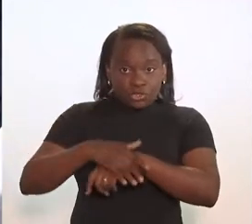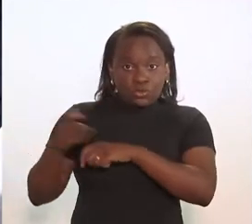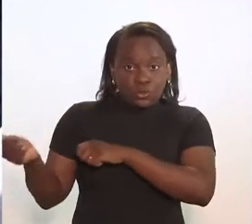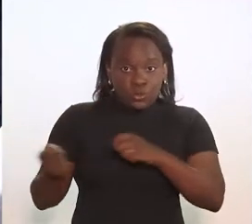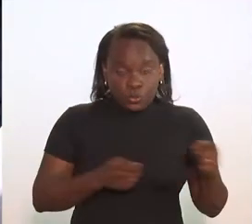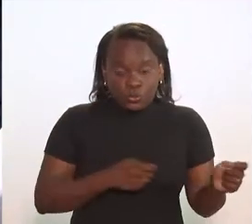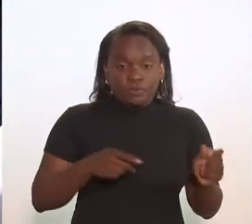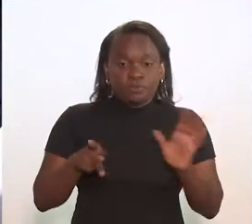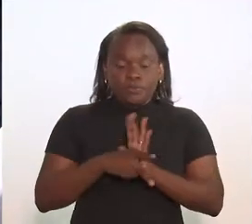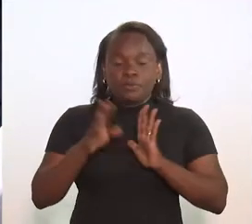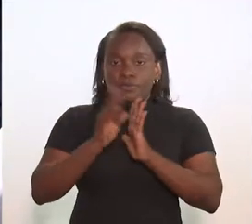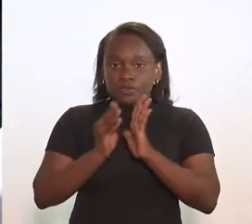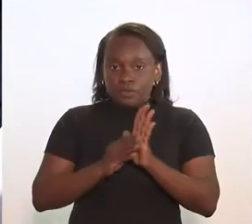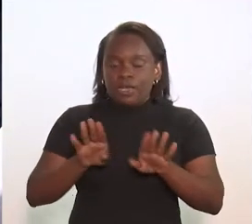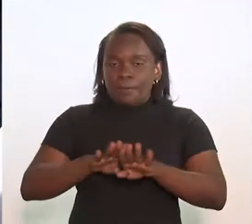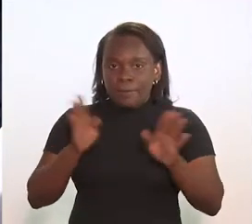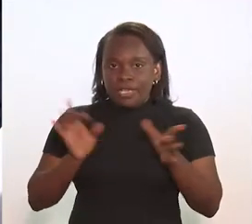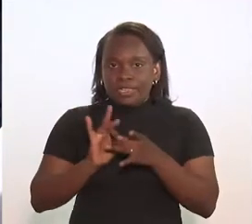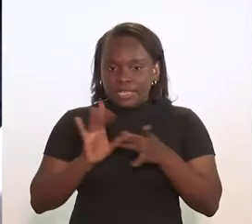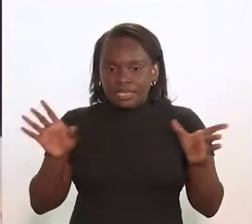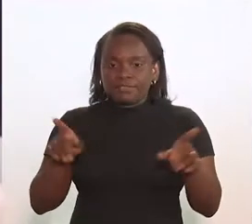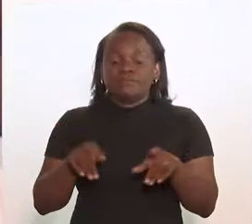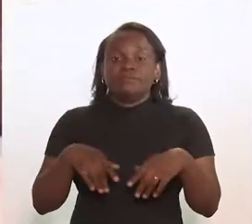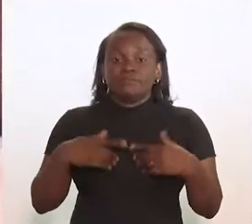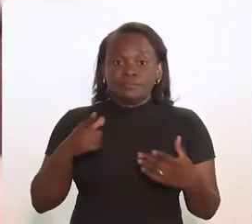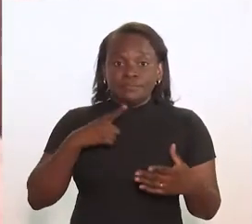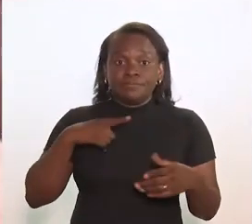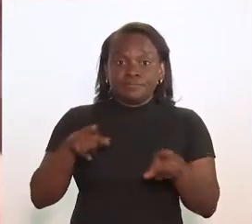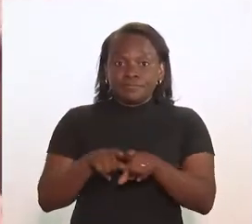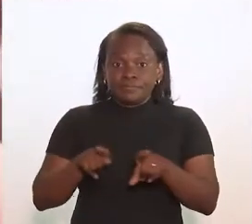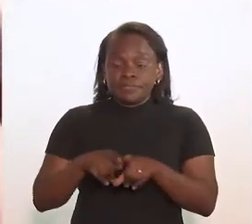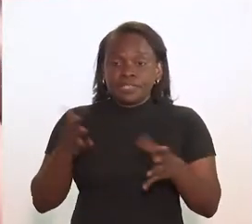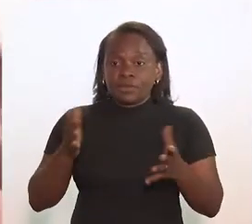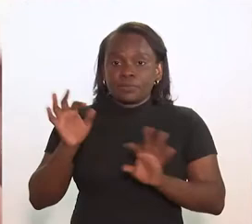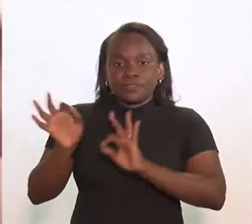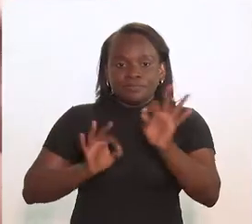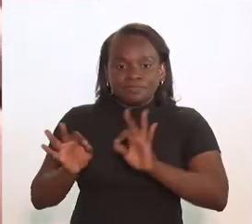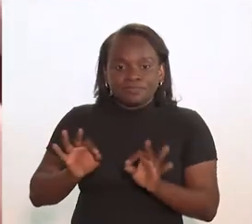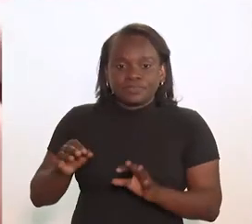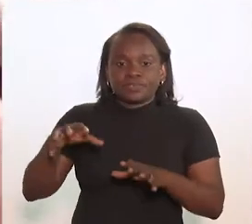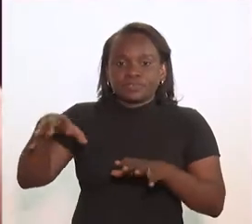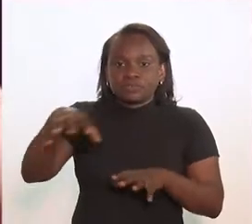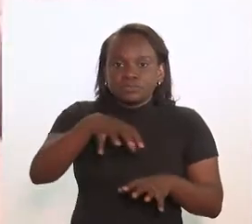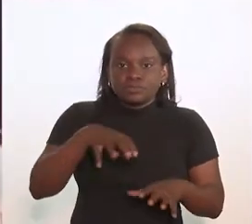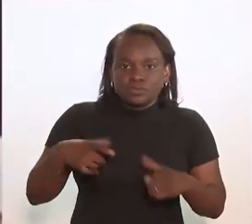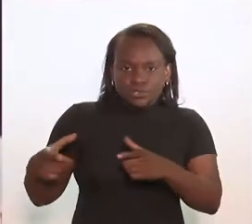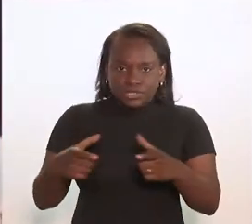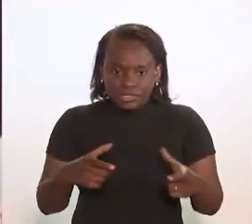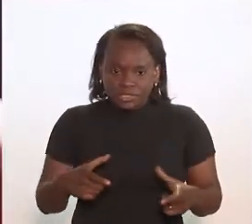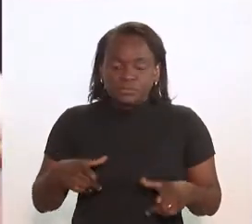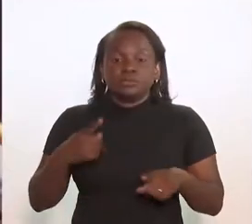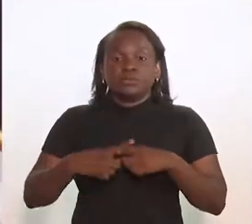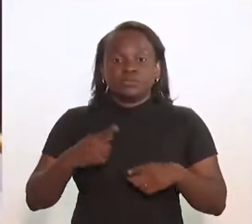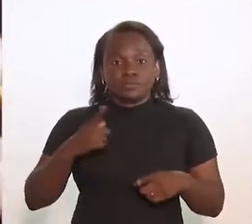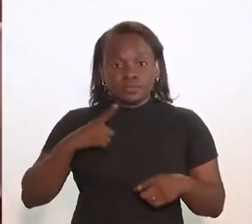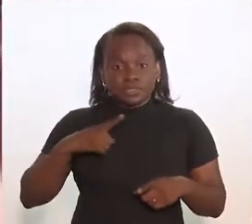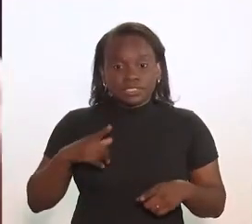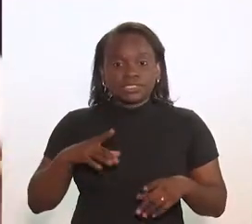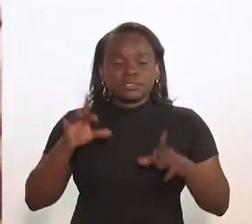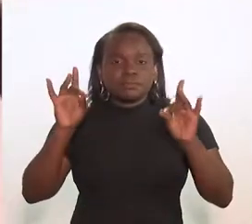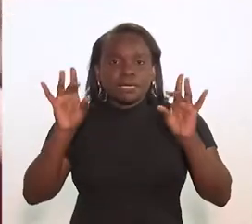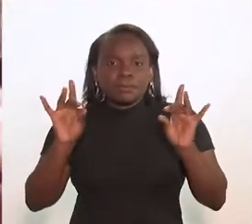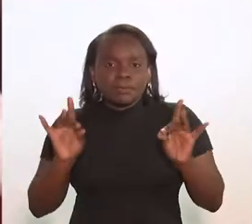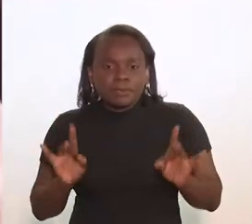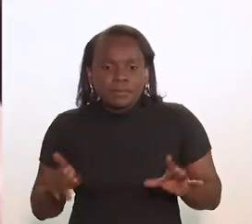-feira à noite, na plataforma de conteúdo aberta. E aí a gente vai fazer agora os aquários regionais, porque a gente tem